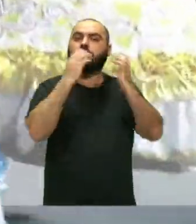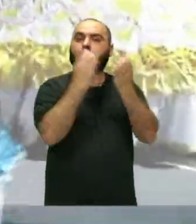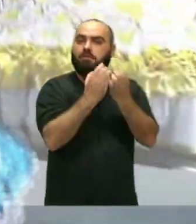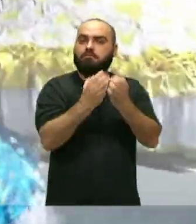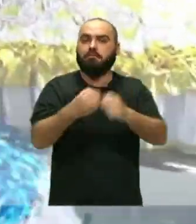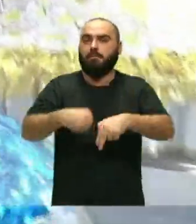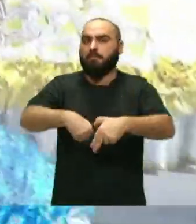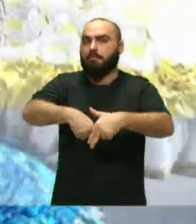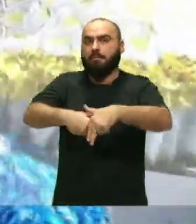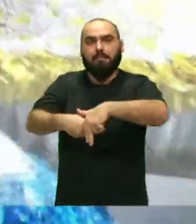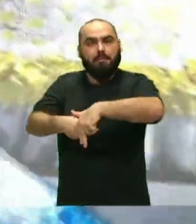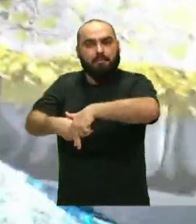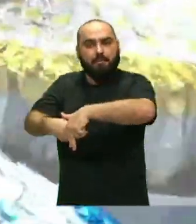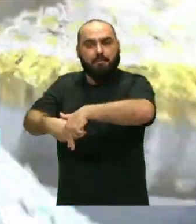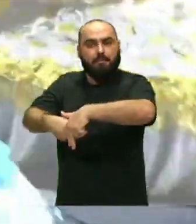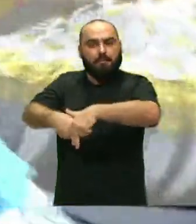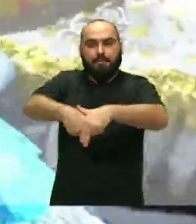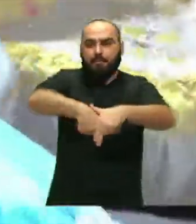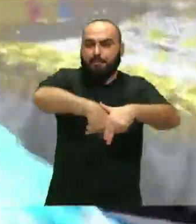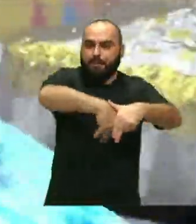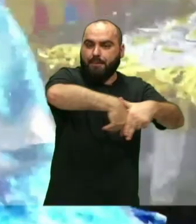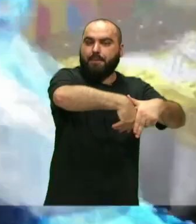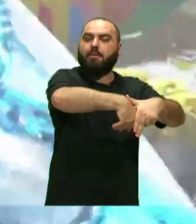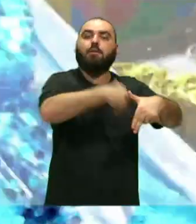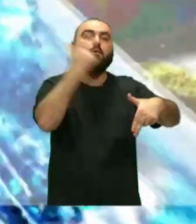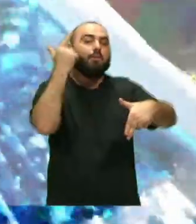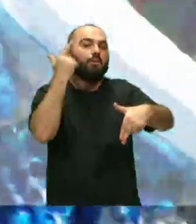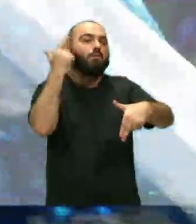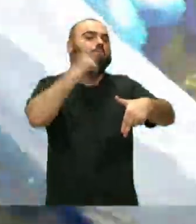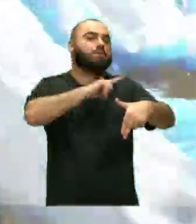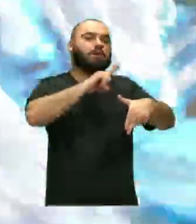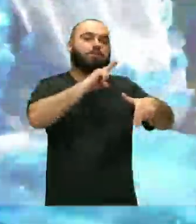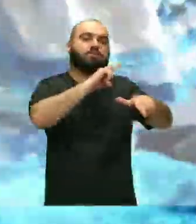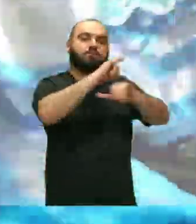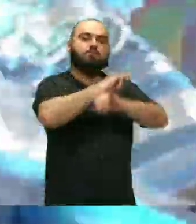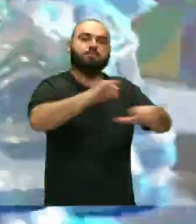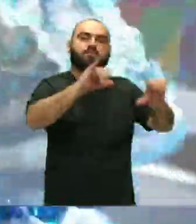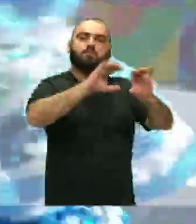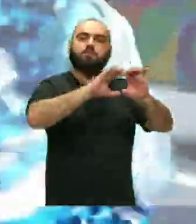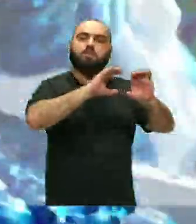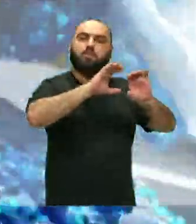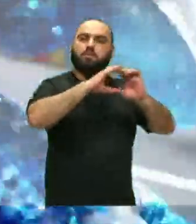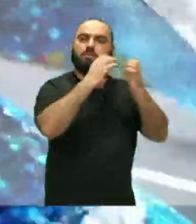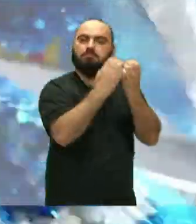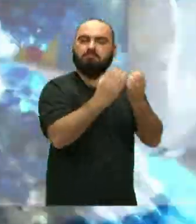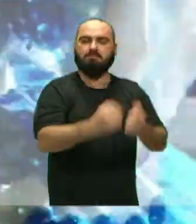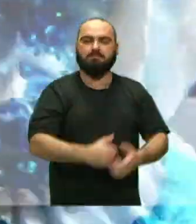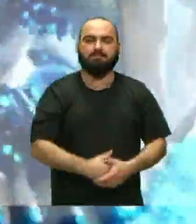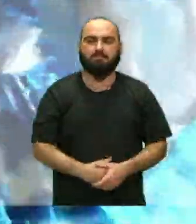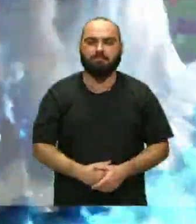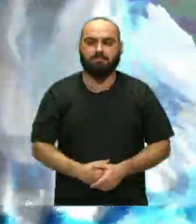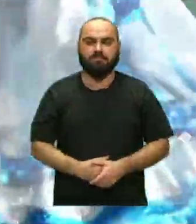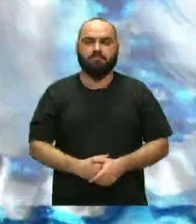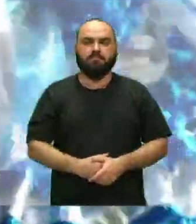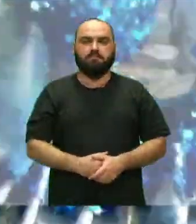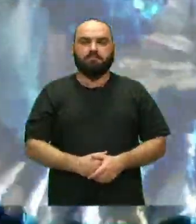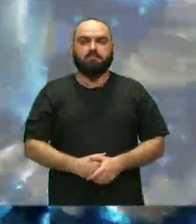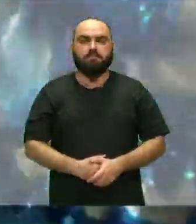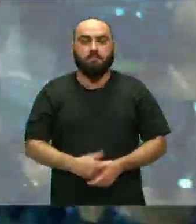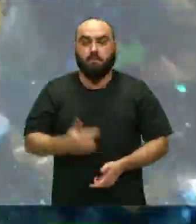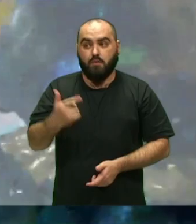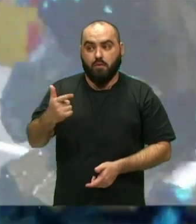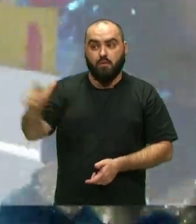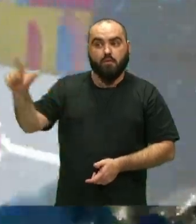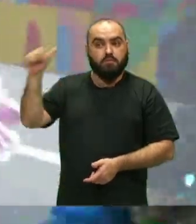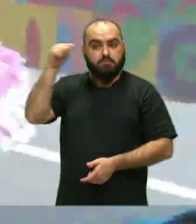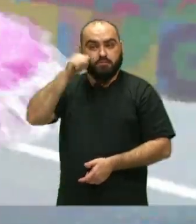a gente consegue passar esse recado pra comunidade e às vezes mesmo pras outras mulheres